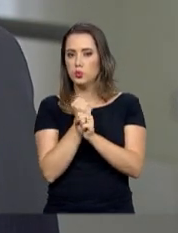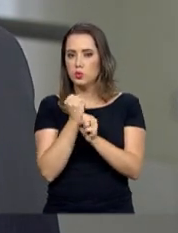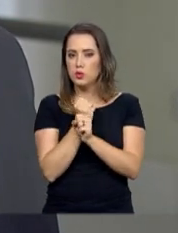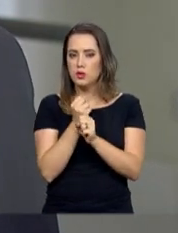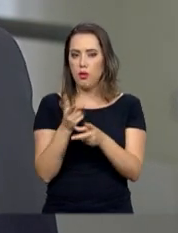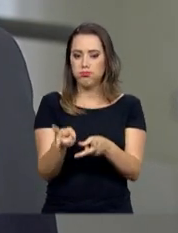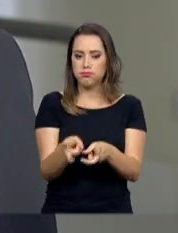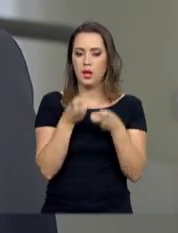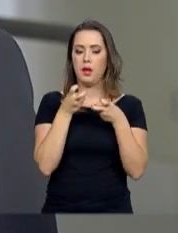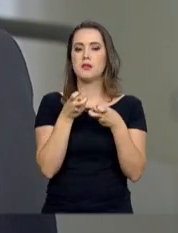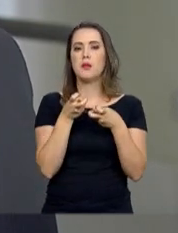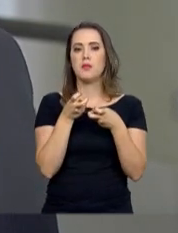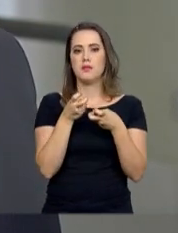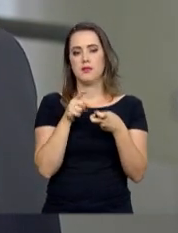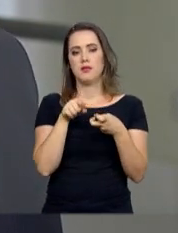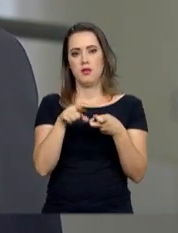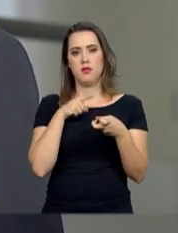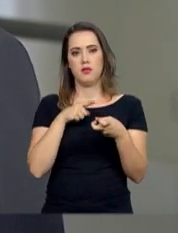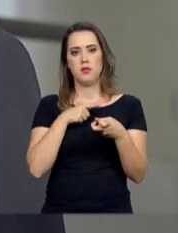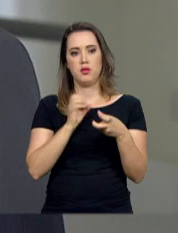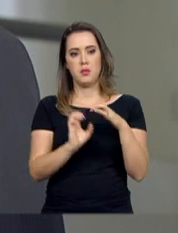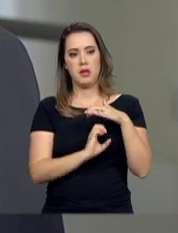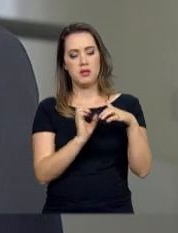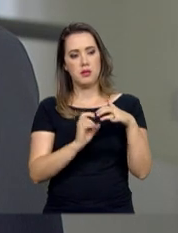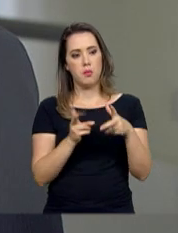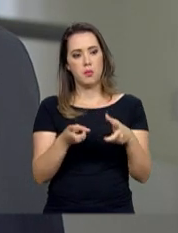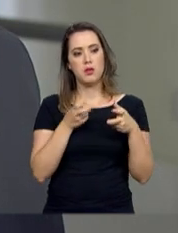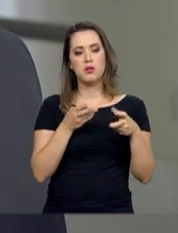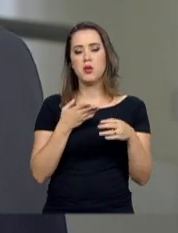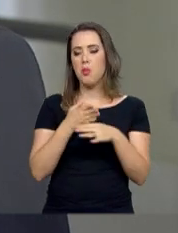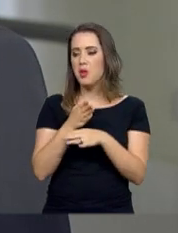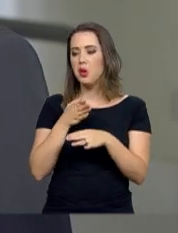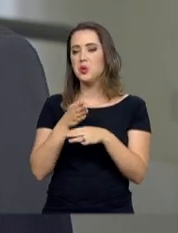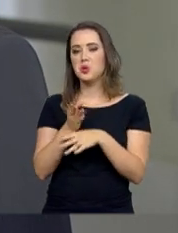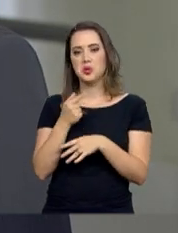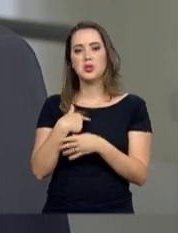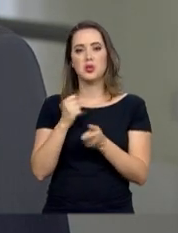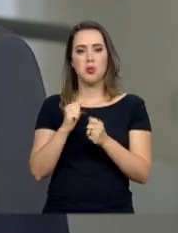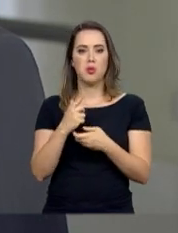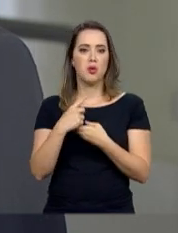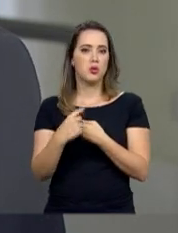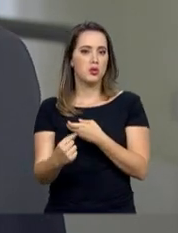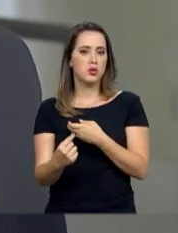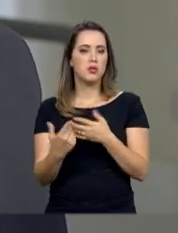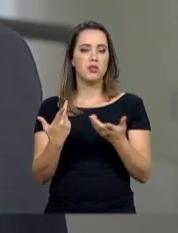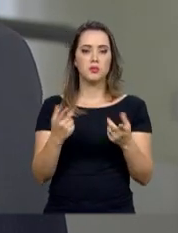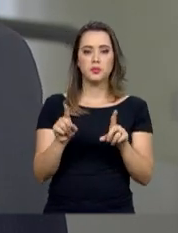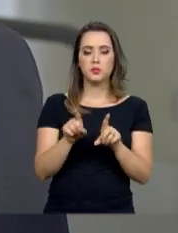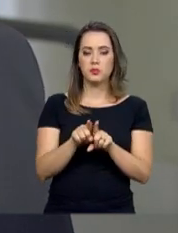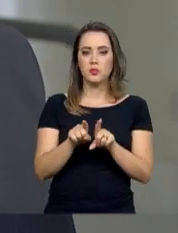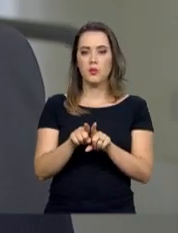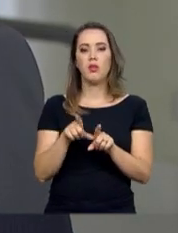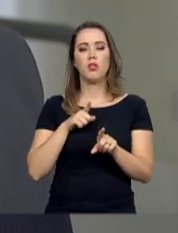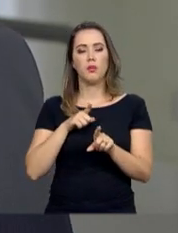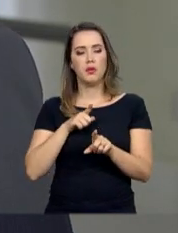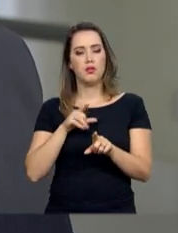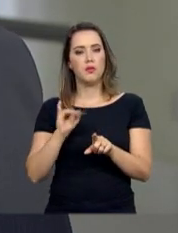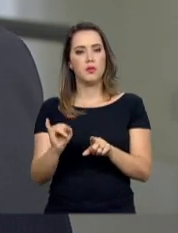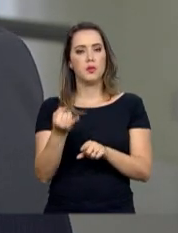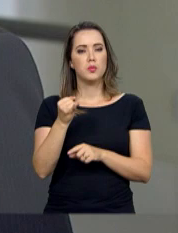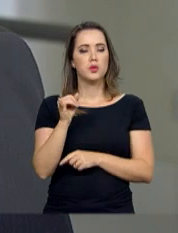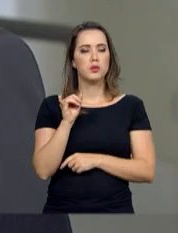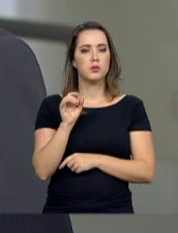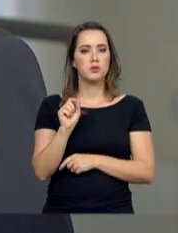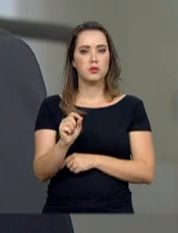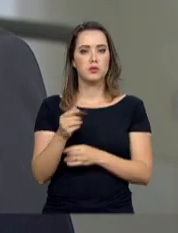foi identificado pelos investidores como uma grande porta de entrada e de saída das demandas e houve uma possibilidade